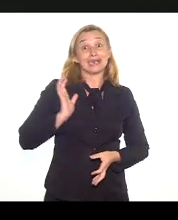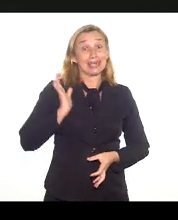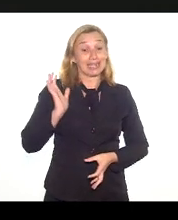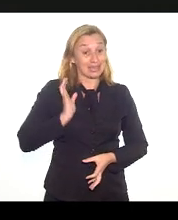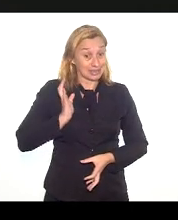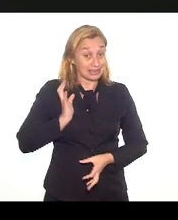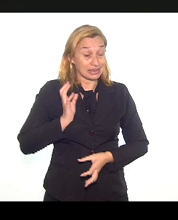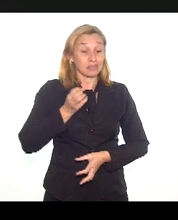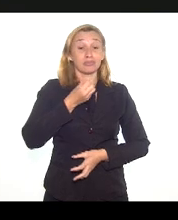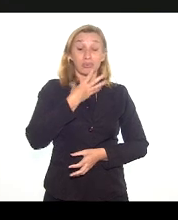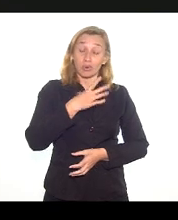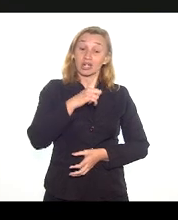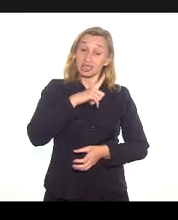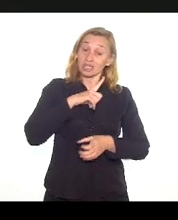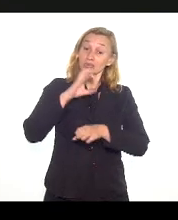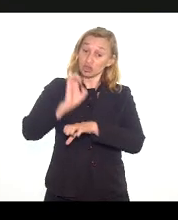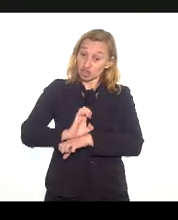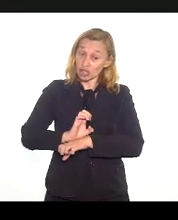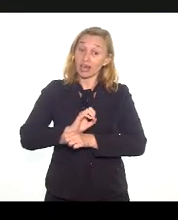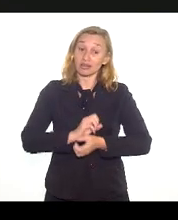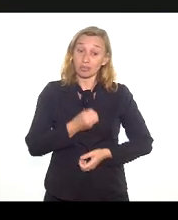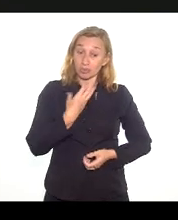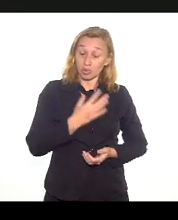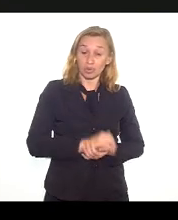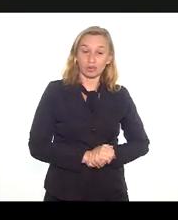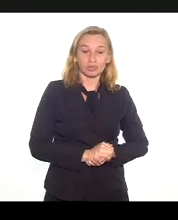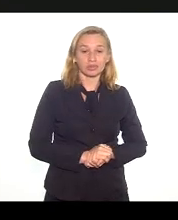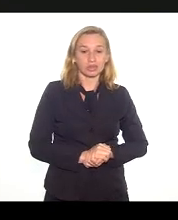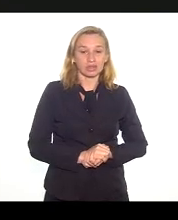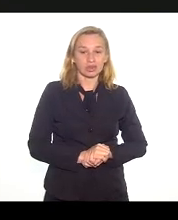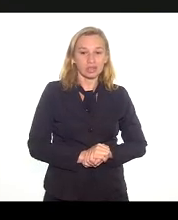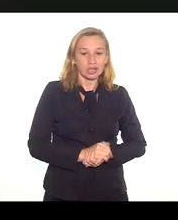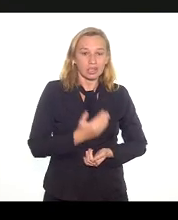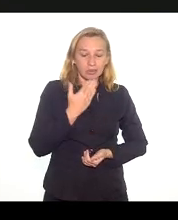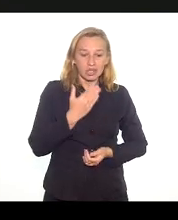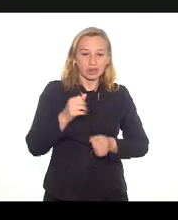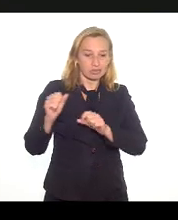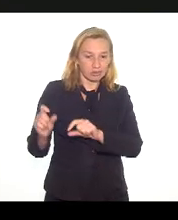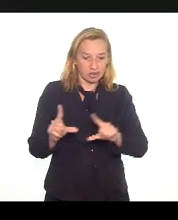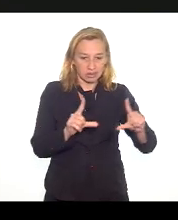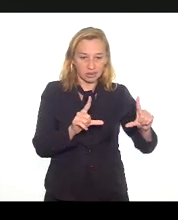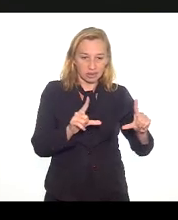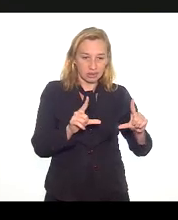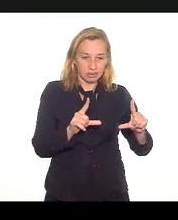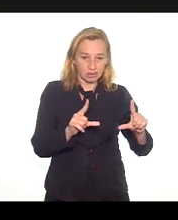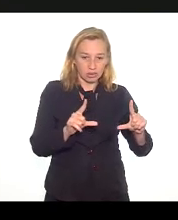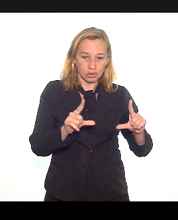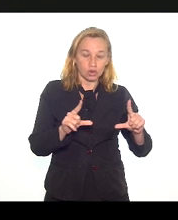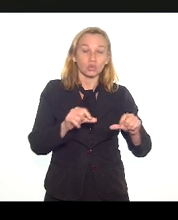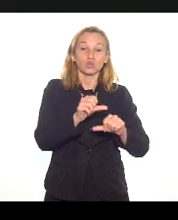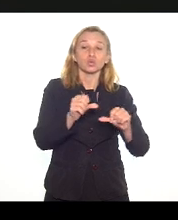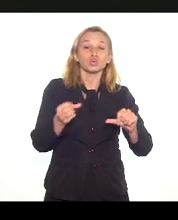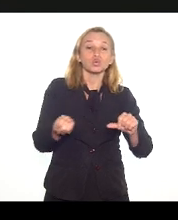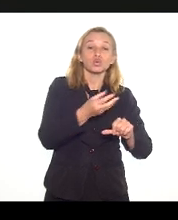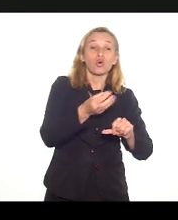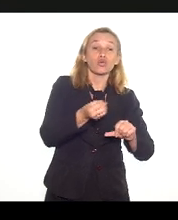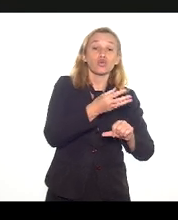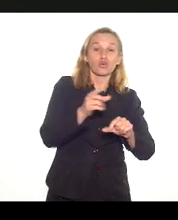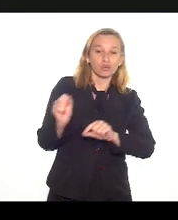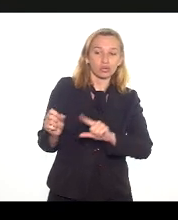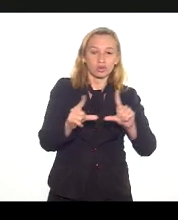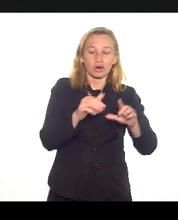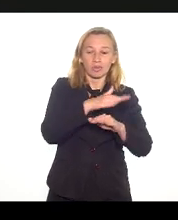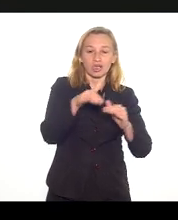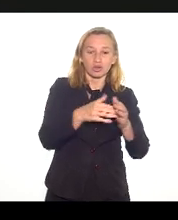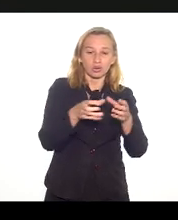A gente tem a nossa nota técnica, a gente pode estar passando para vocês, pedi para a Maria Marta para passar a nova versão para toda a